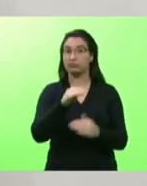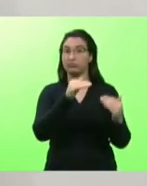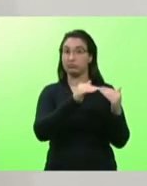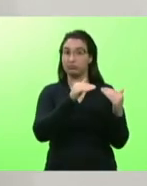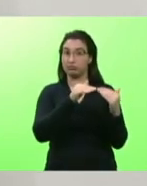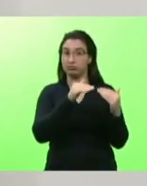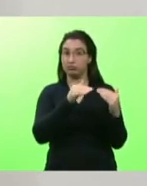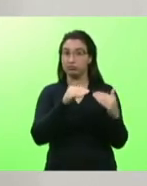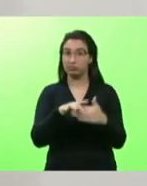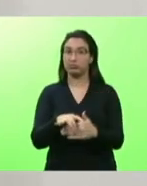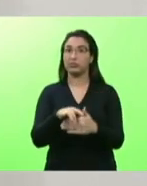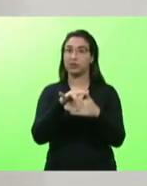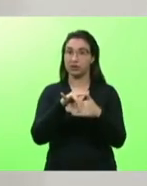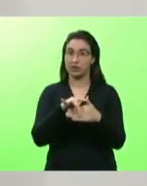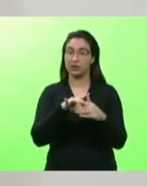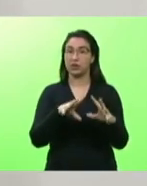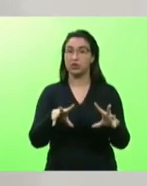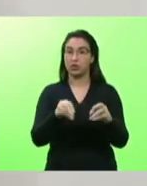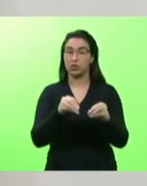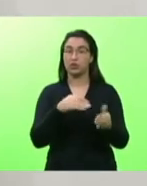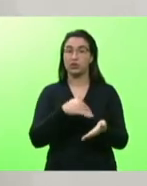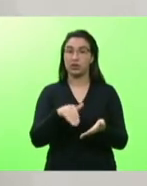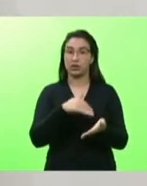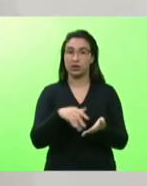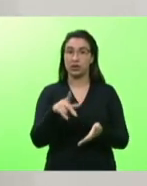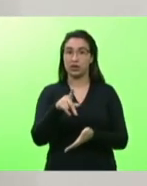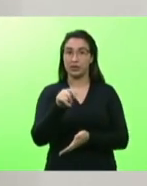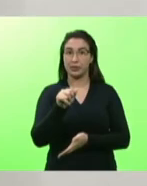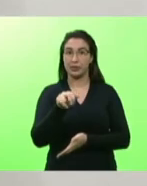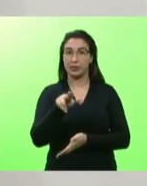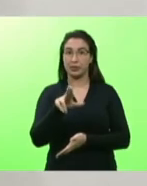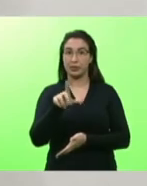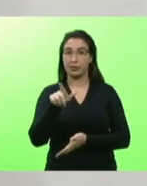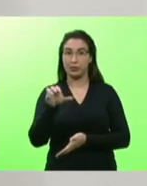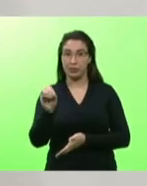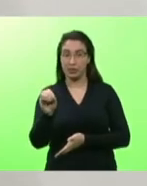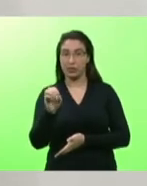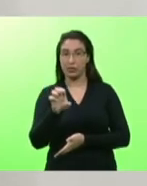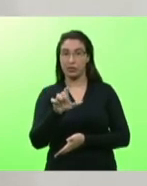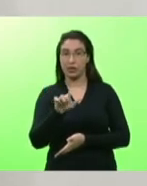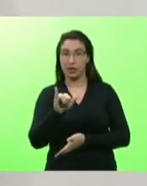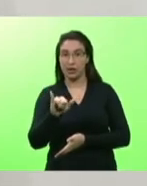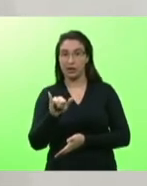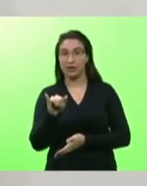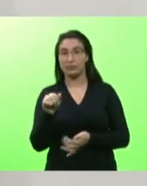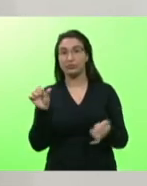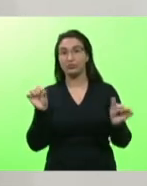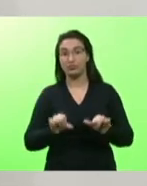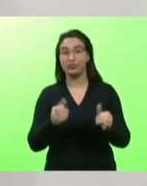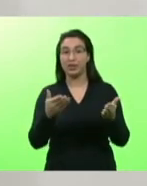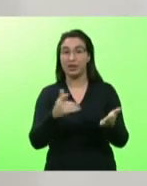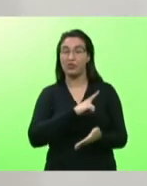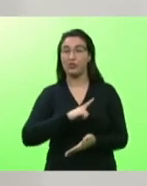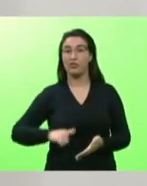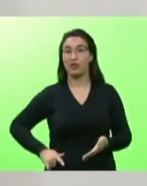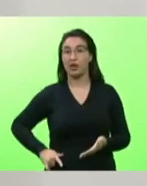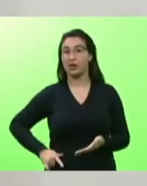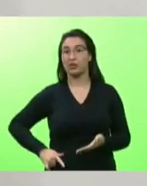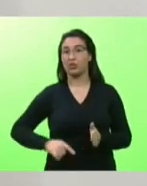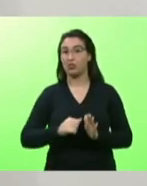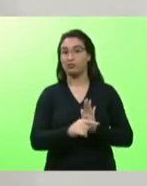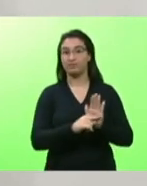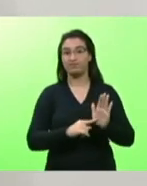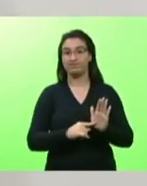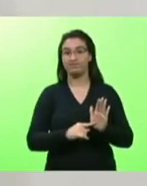lideranças com o secretário Paulo Eli que infelizmente o governador vetou virou as costas